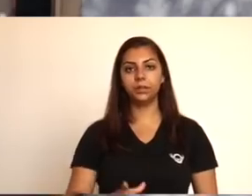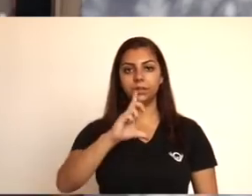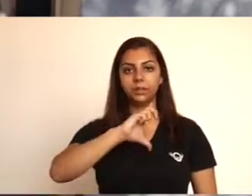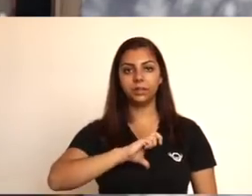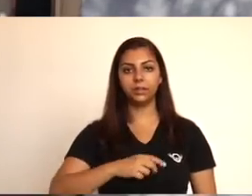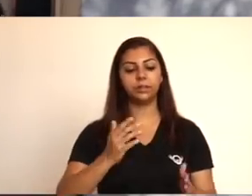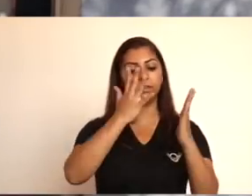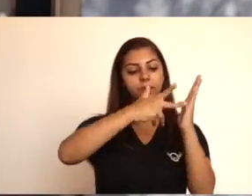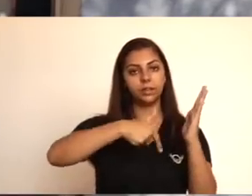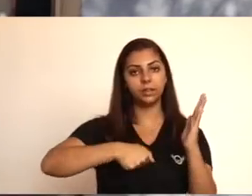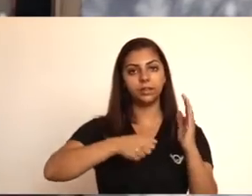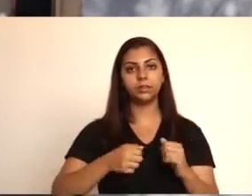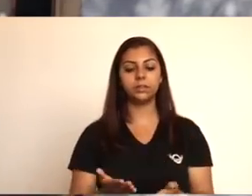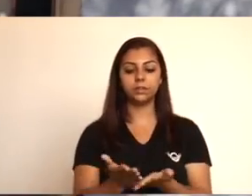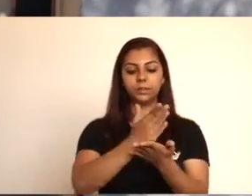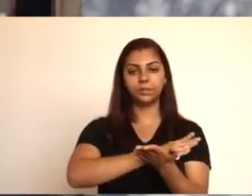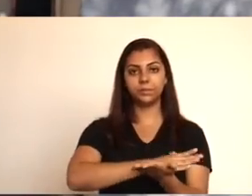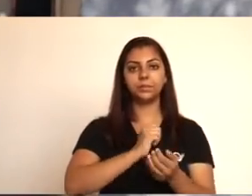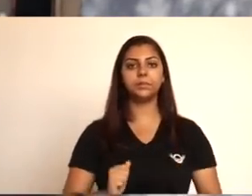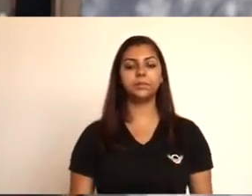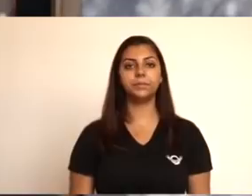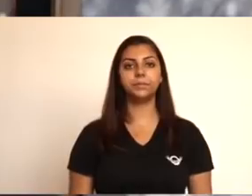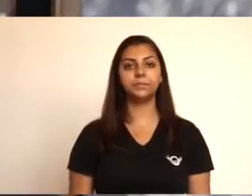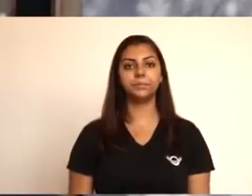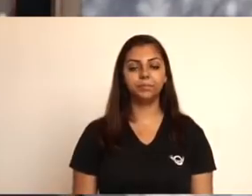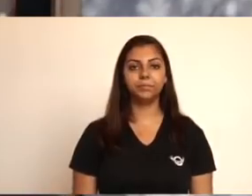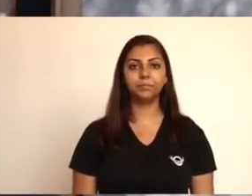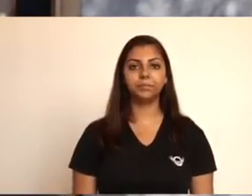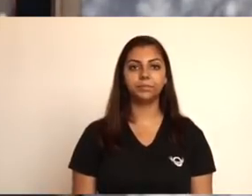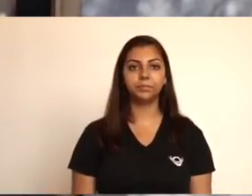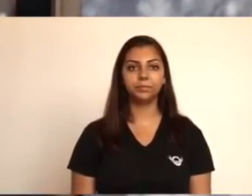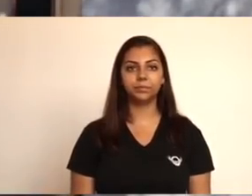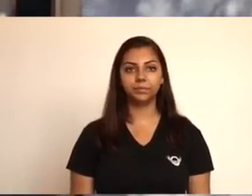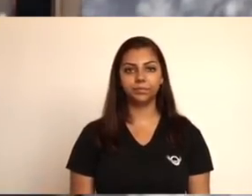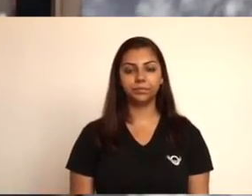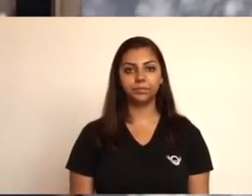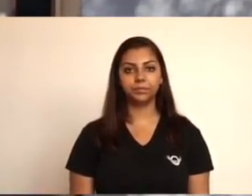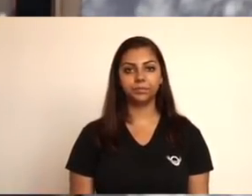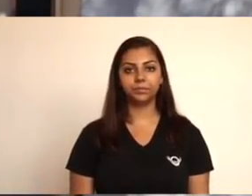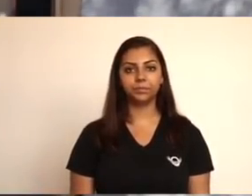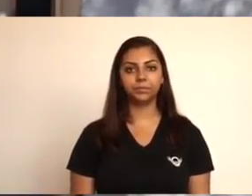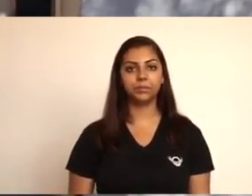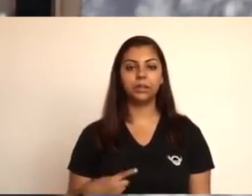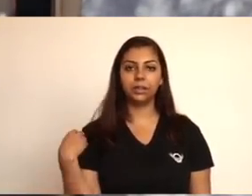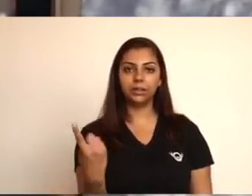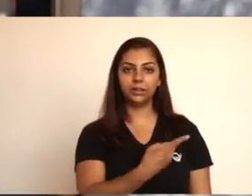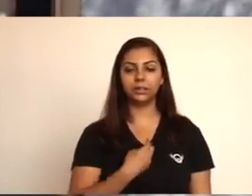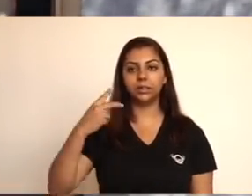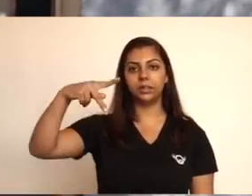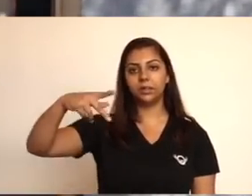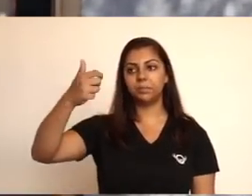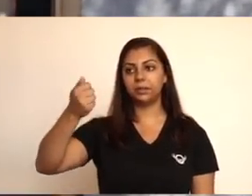O prédio passou por diversas reformas, mas as principais foram em 1986, no seu 80º aniversário, e em 2006,